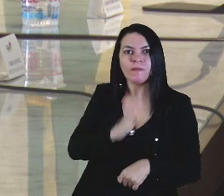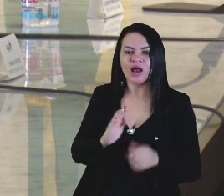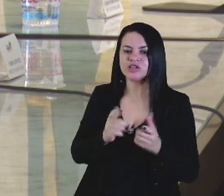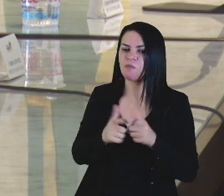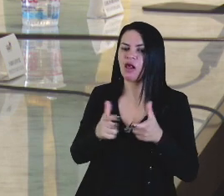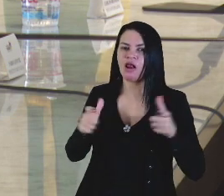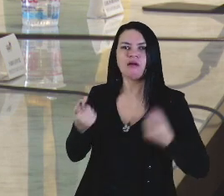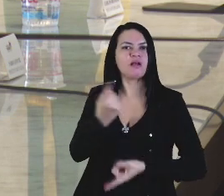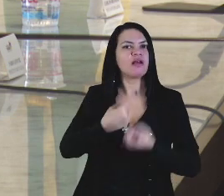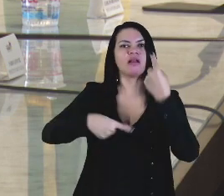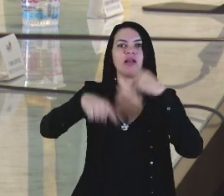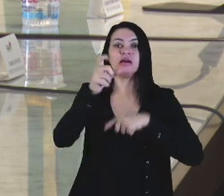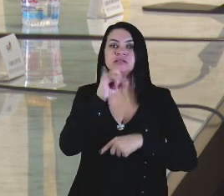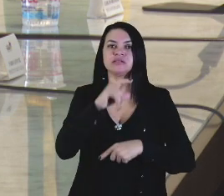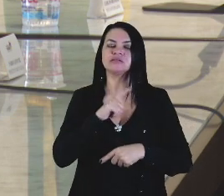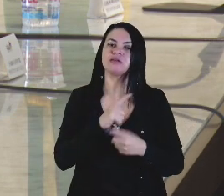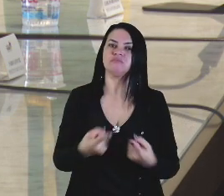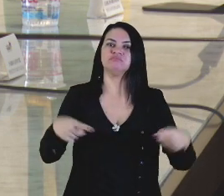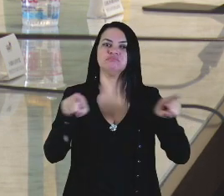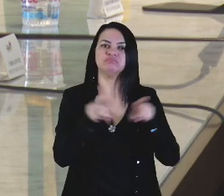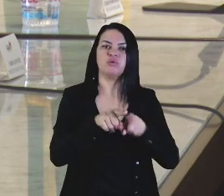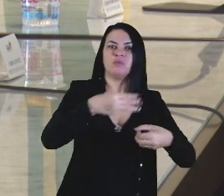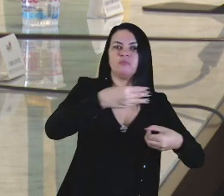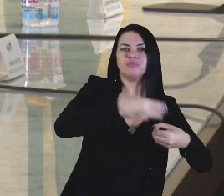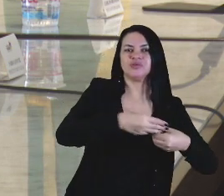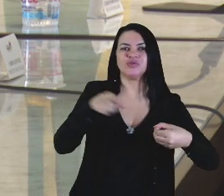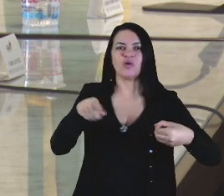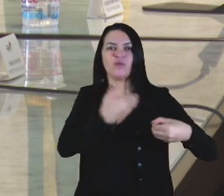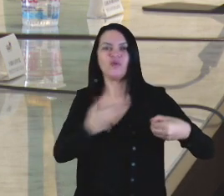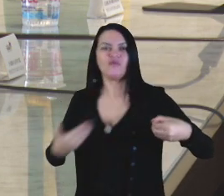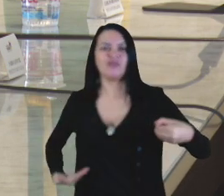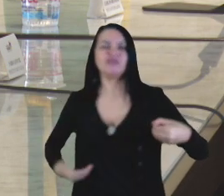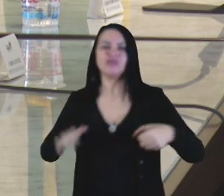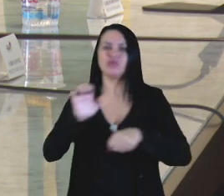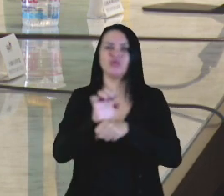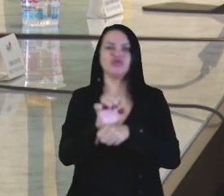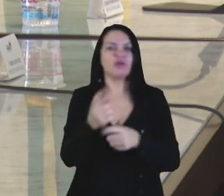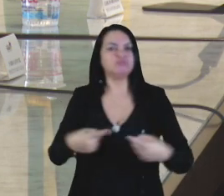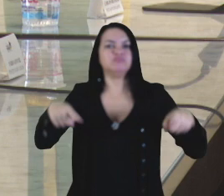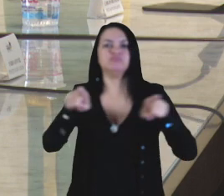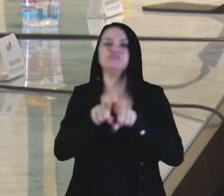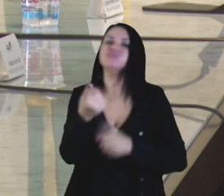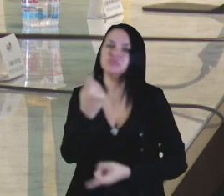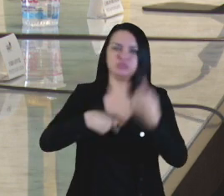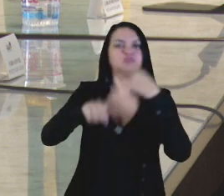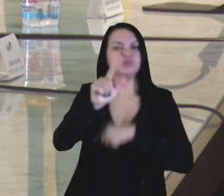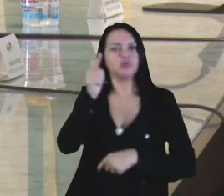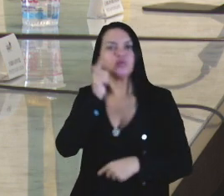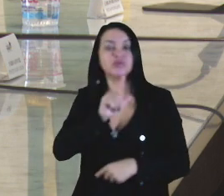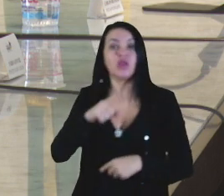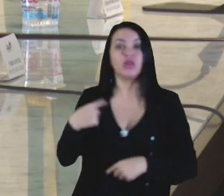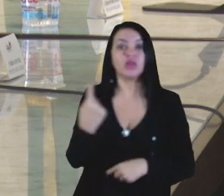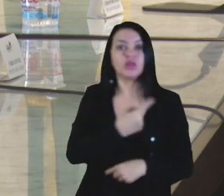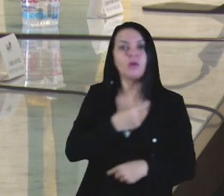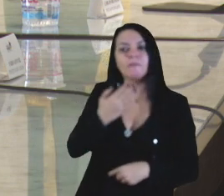quando existe uma parceria doente, municipalista, com o governo do Estado do Maranhão. A gente pediria aos deputados que pudesse,